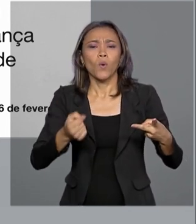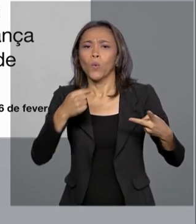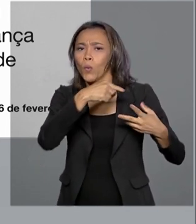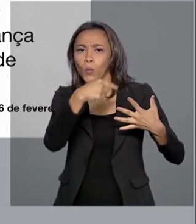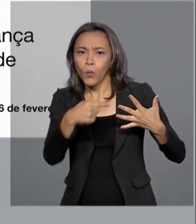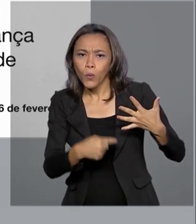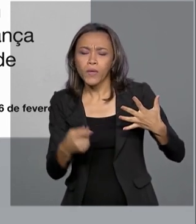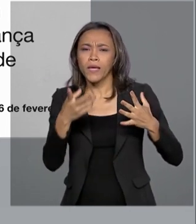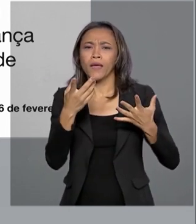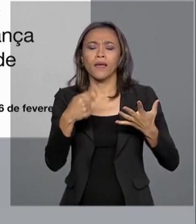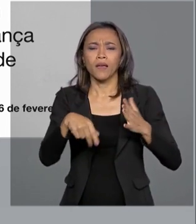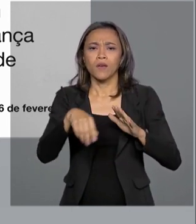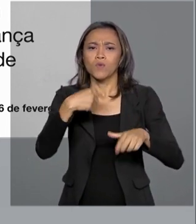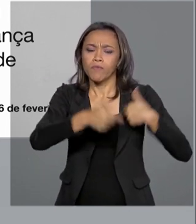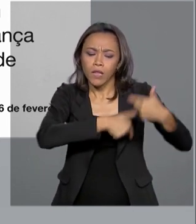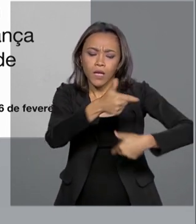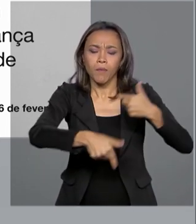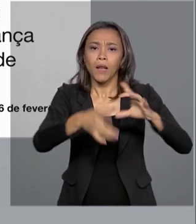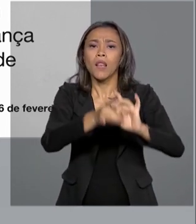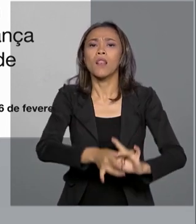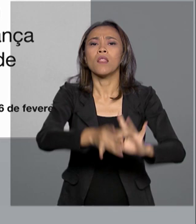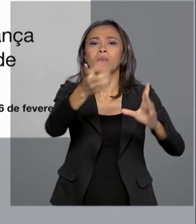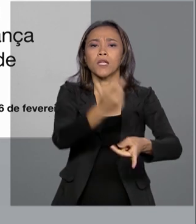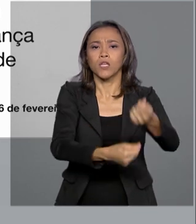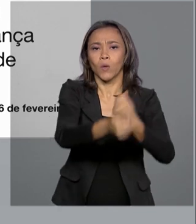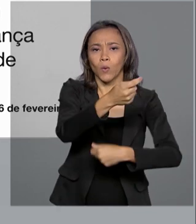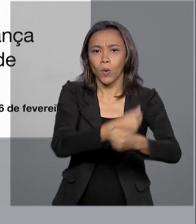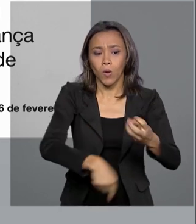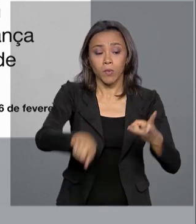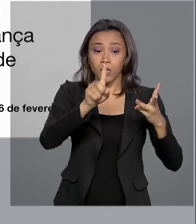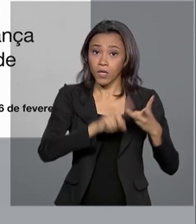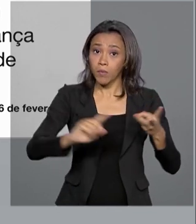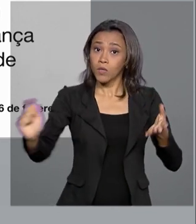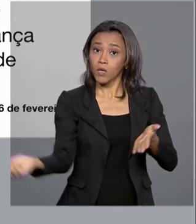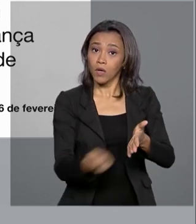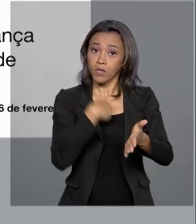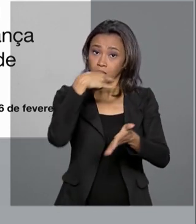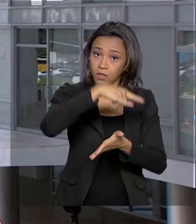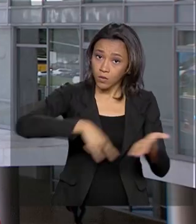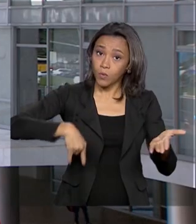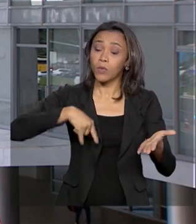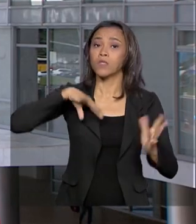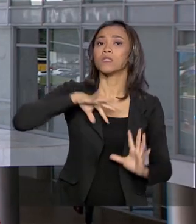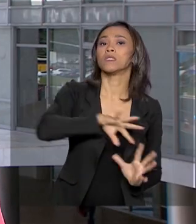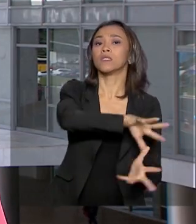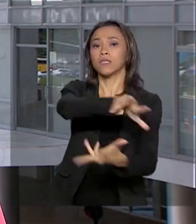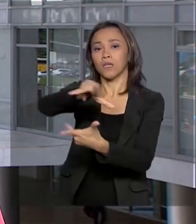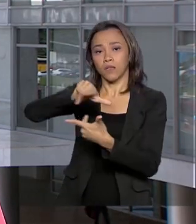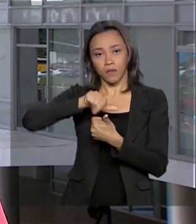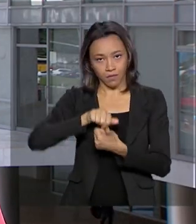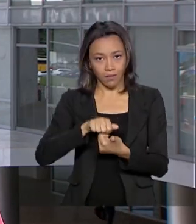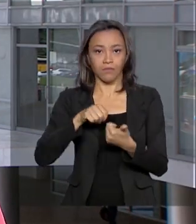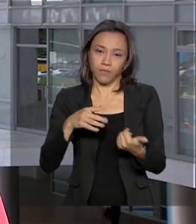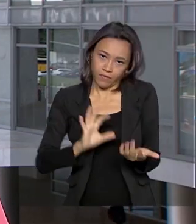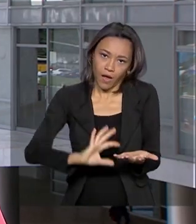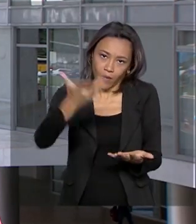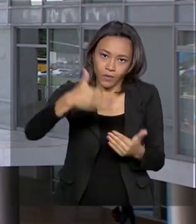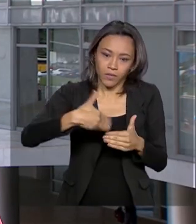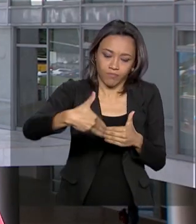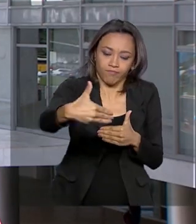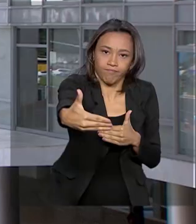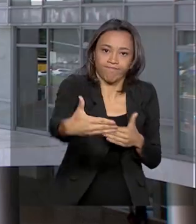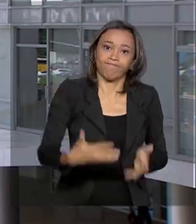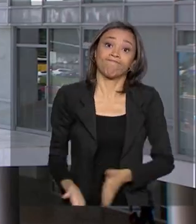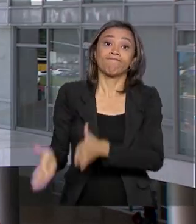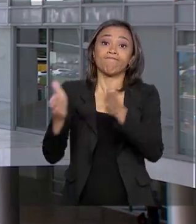liberdade econômica para o país e também os acordos internacionais que vêm sendo concretizados. E mais uma vez o